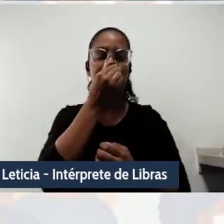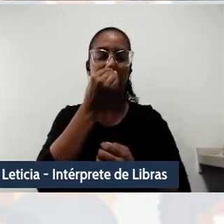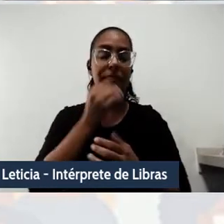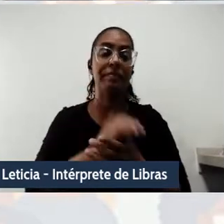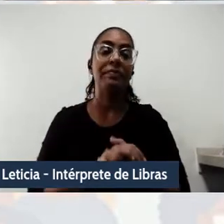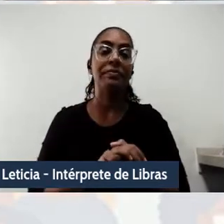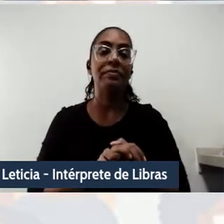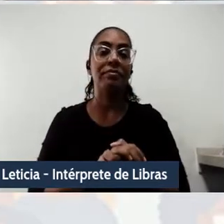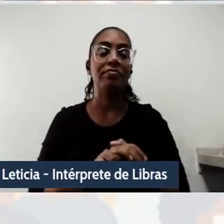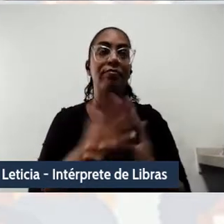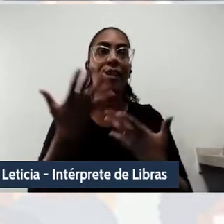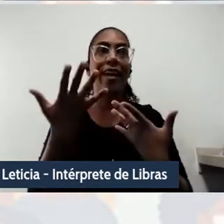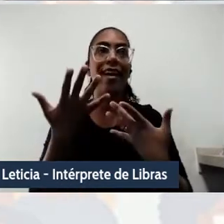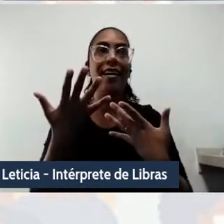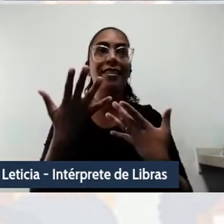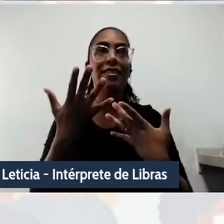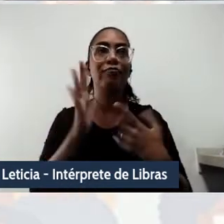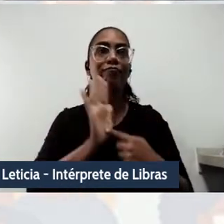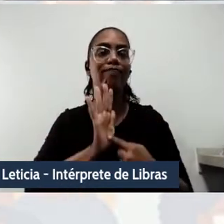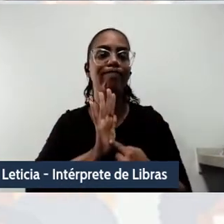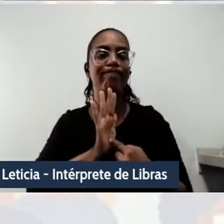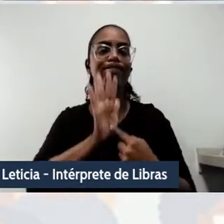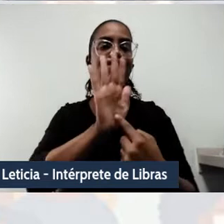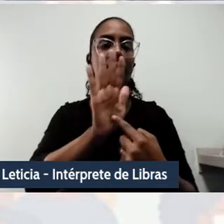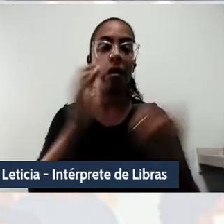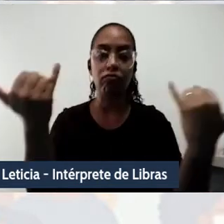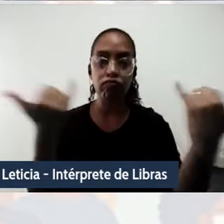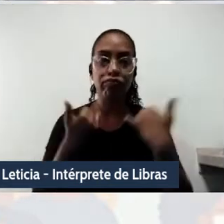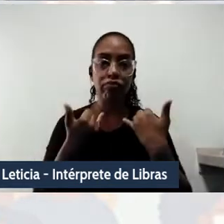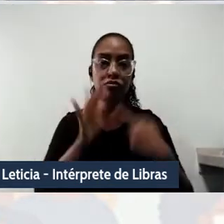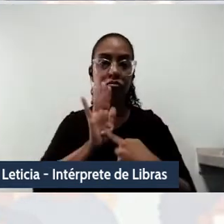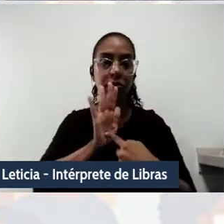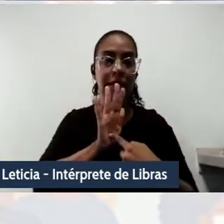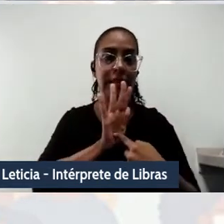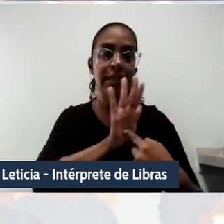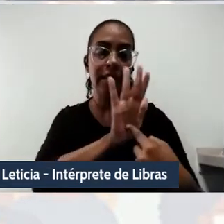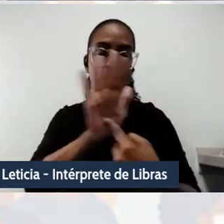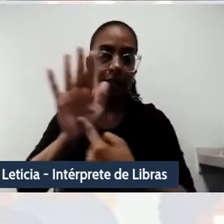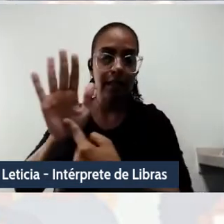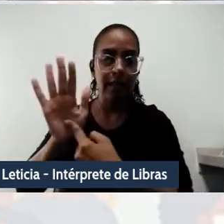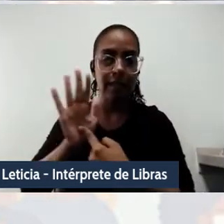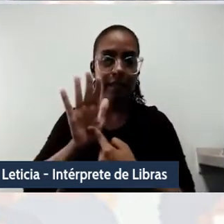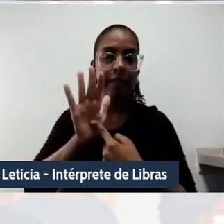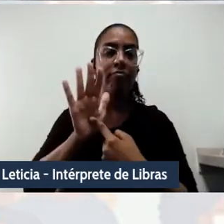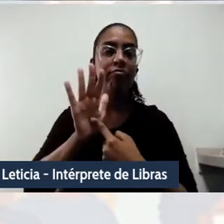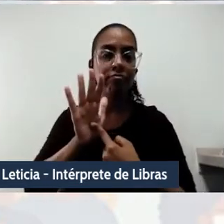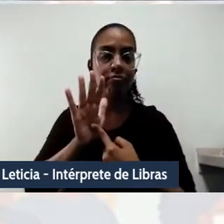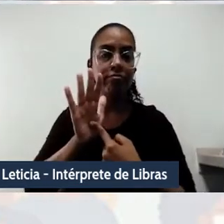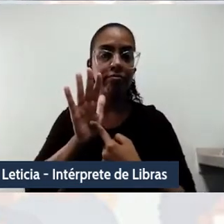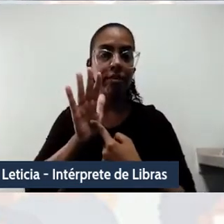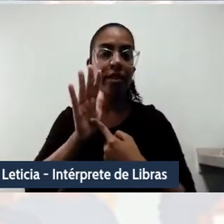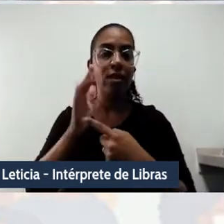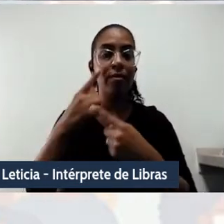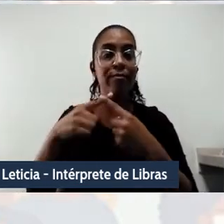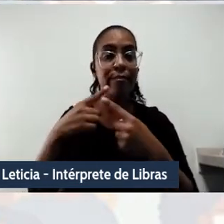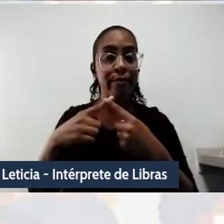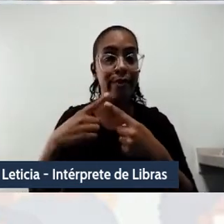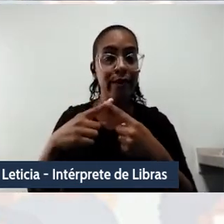revelado como exemplo patente de modulação intersubjetiva mediada pela tecnologia.